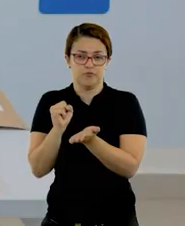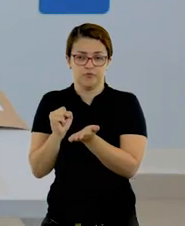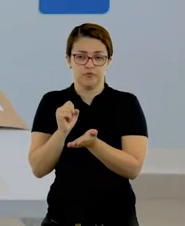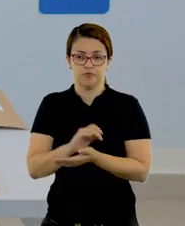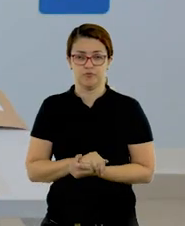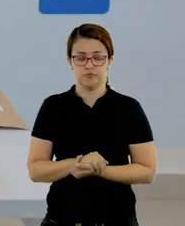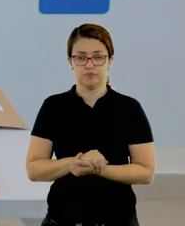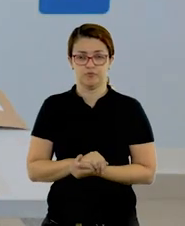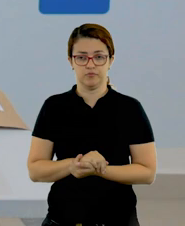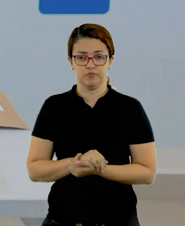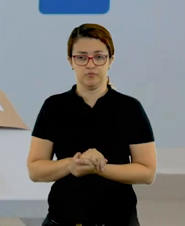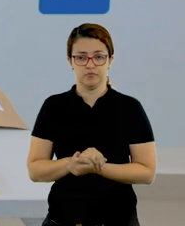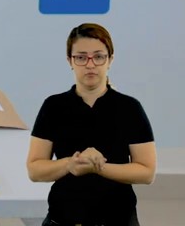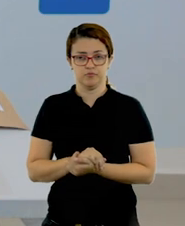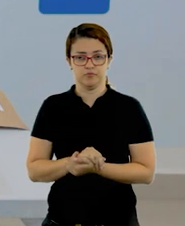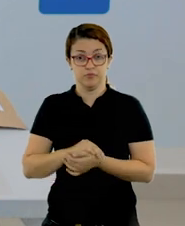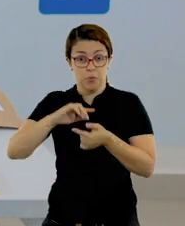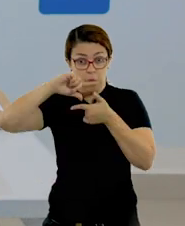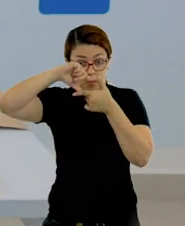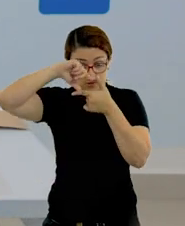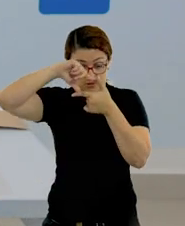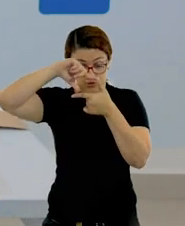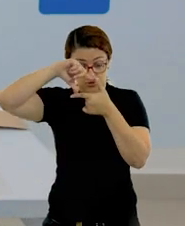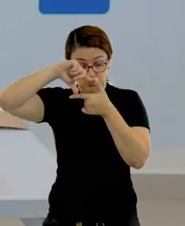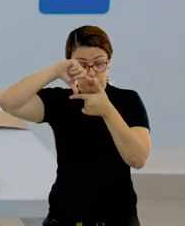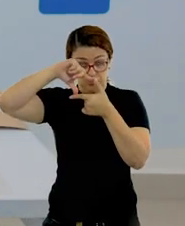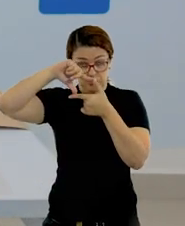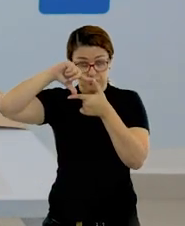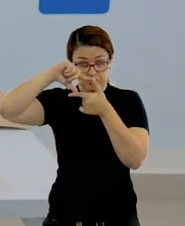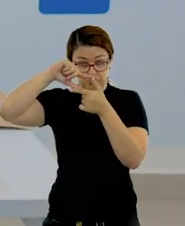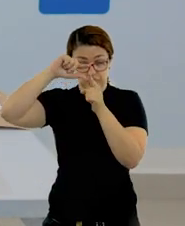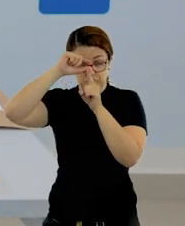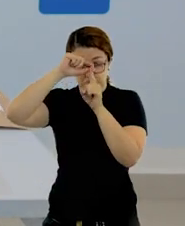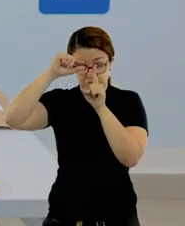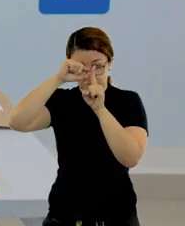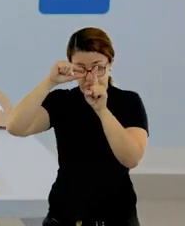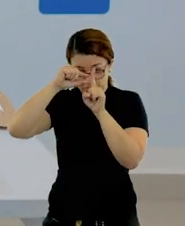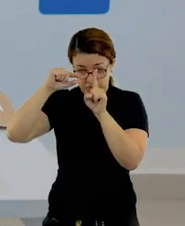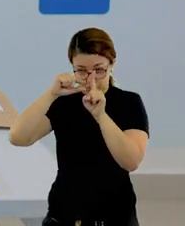na forma de quadradinhos